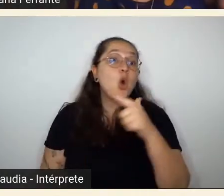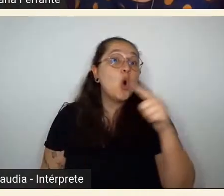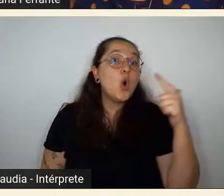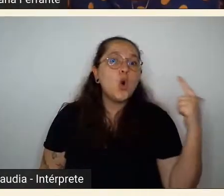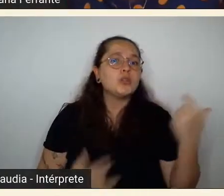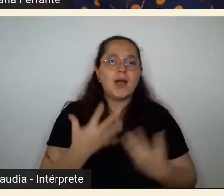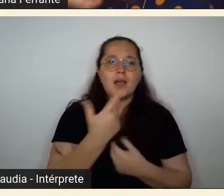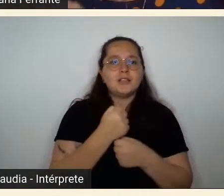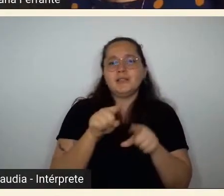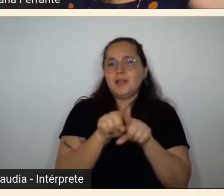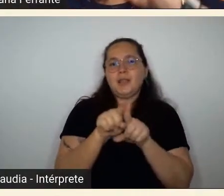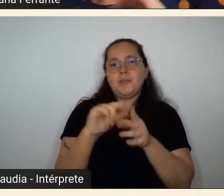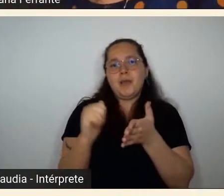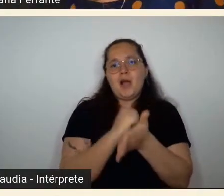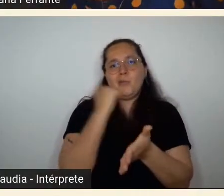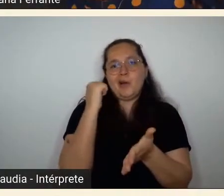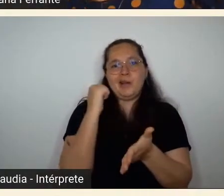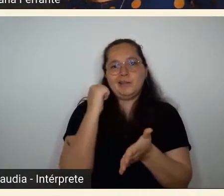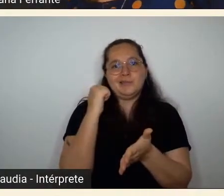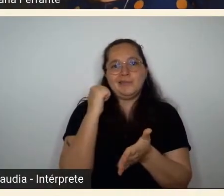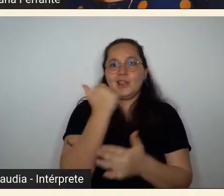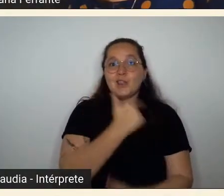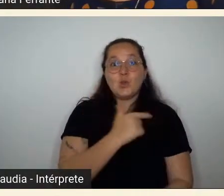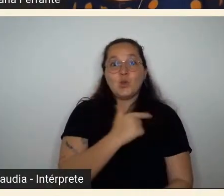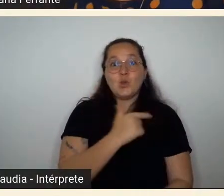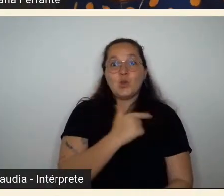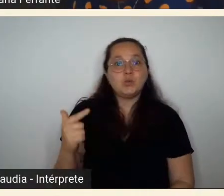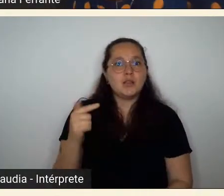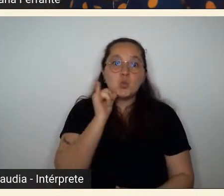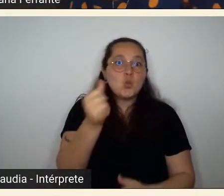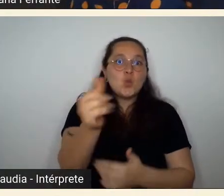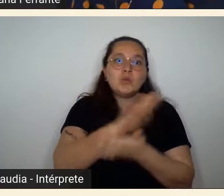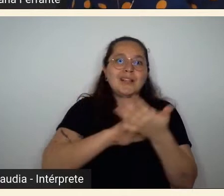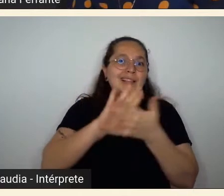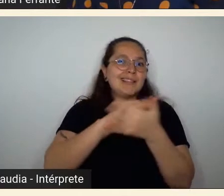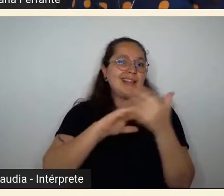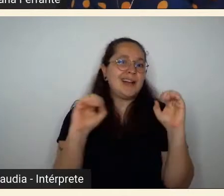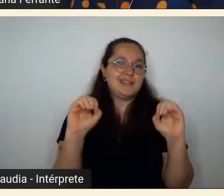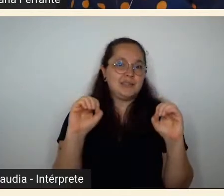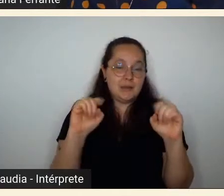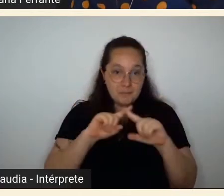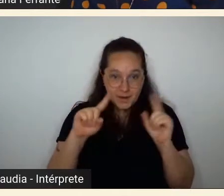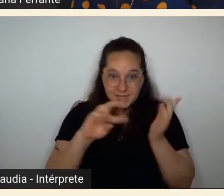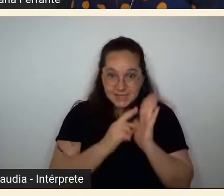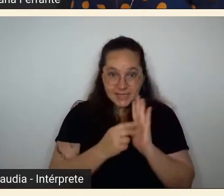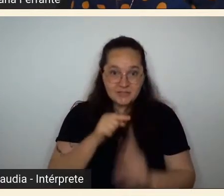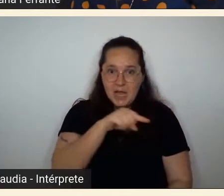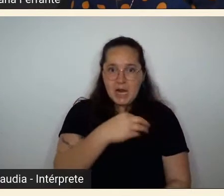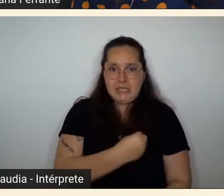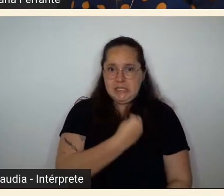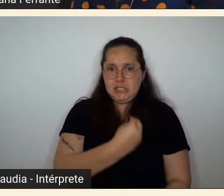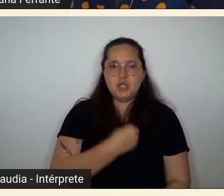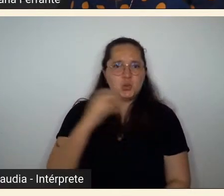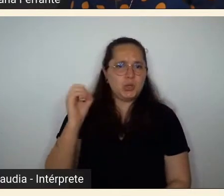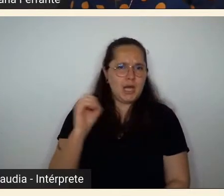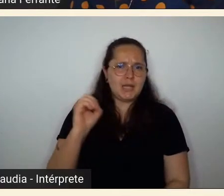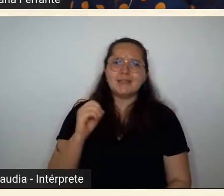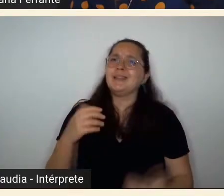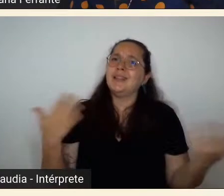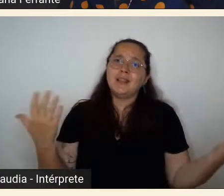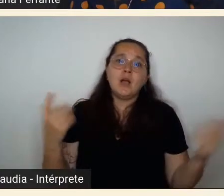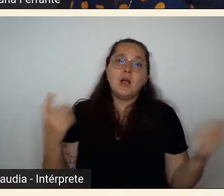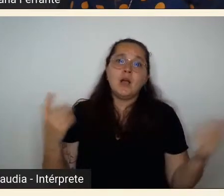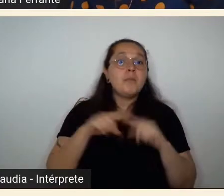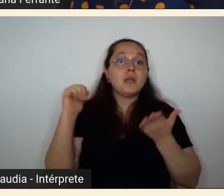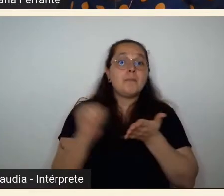entraram nessas narrativas não entraram isso não significa que elas não existissem elas só não entraram nas narrativas